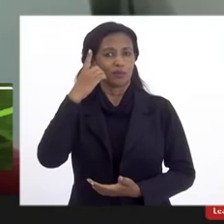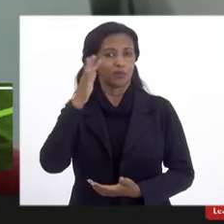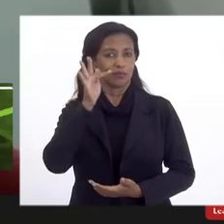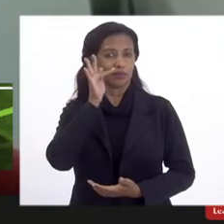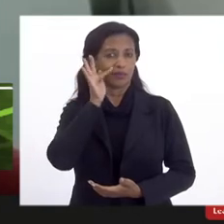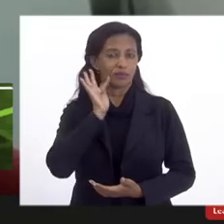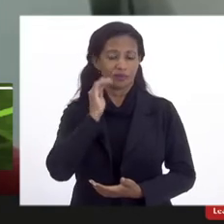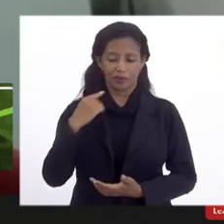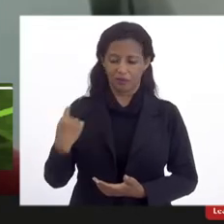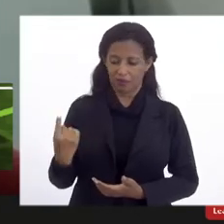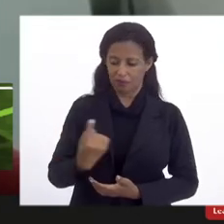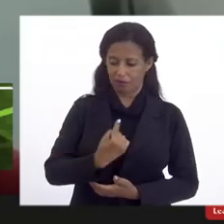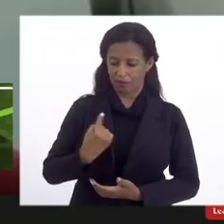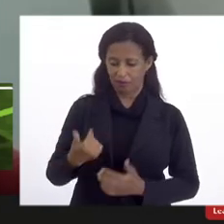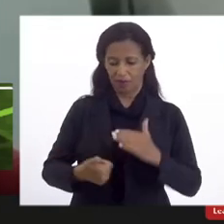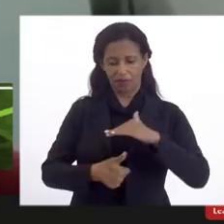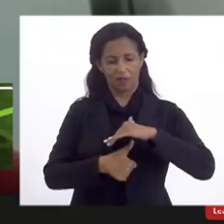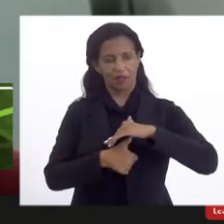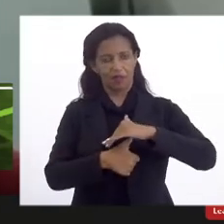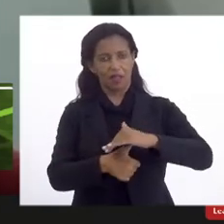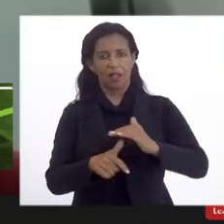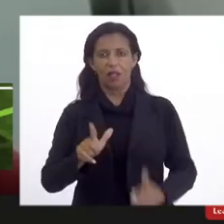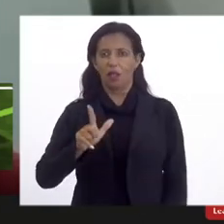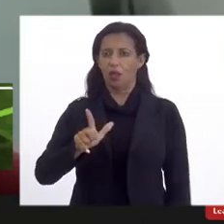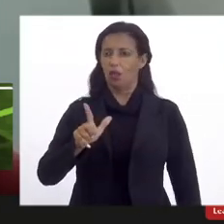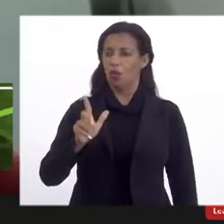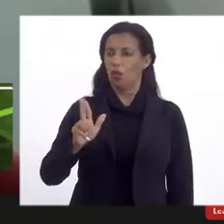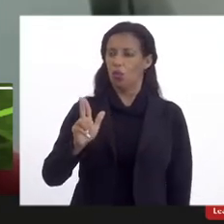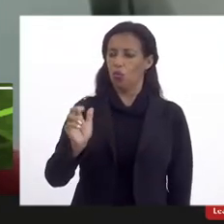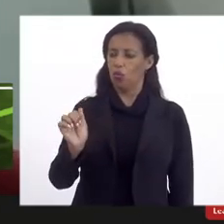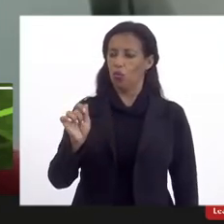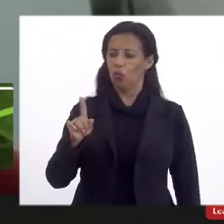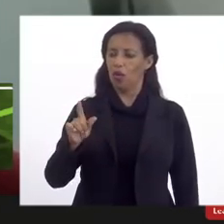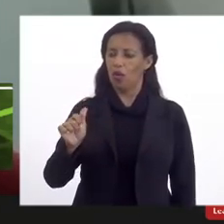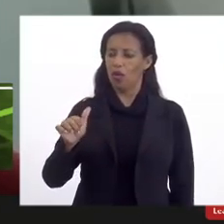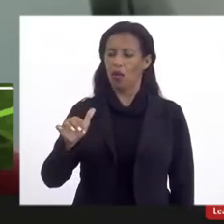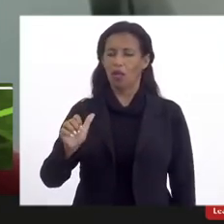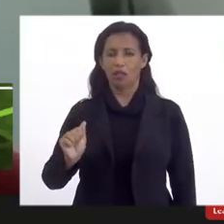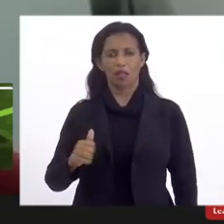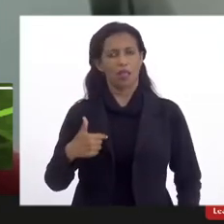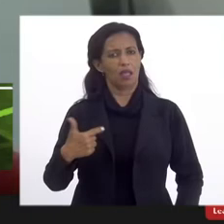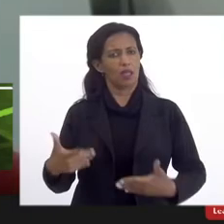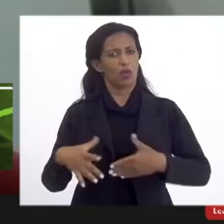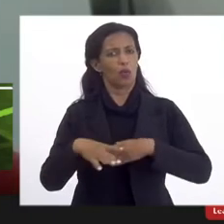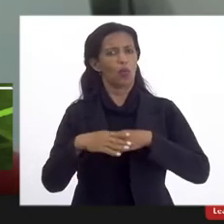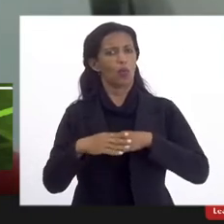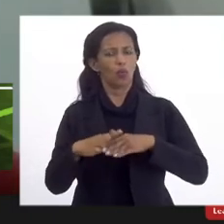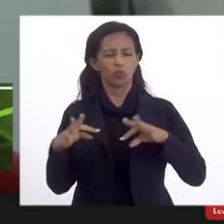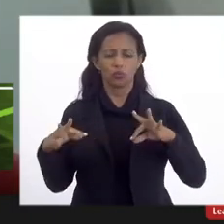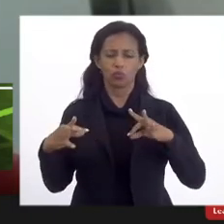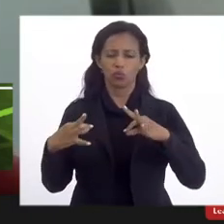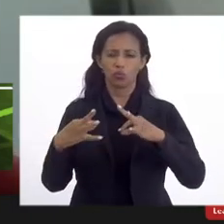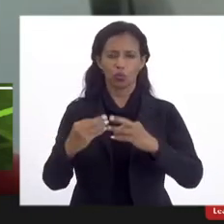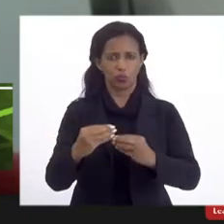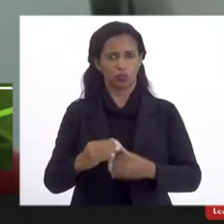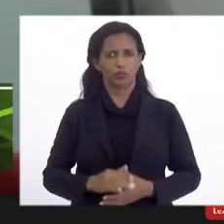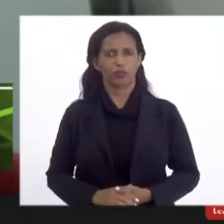e da nossa magnífica reitora, Luanda de Moraes, cumprimento, então, toda a audiência.